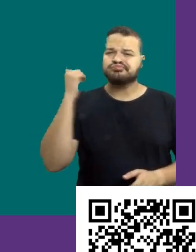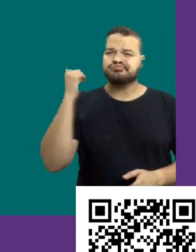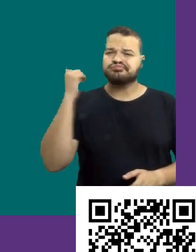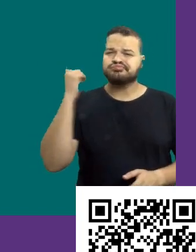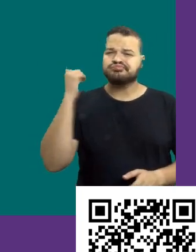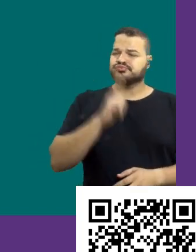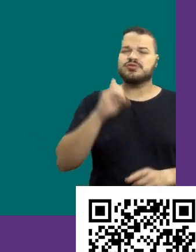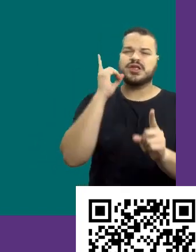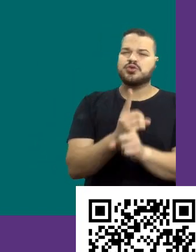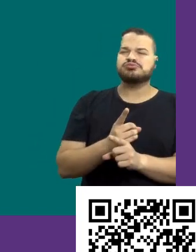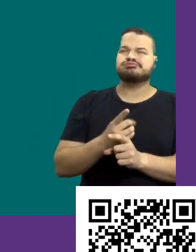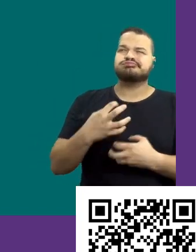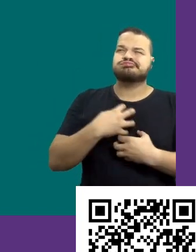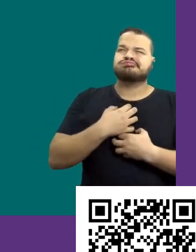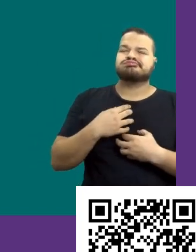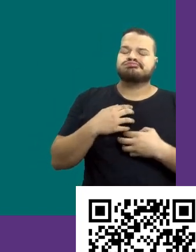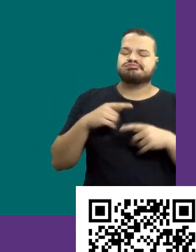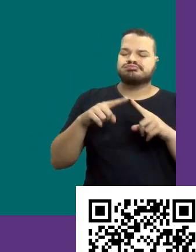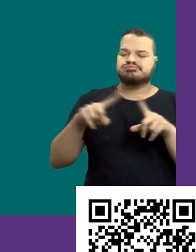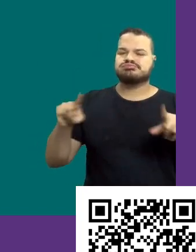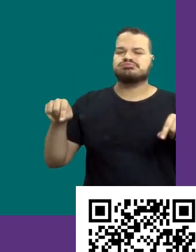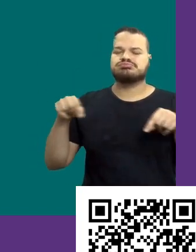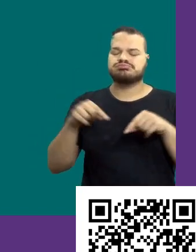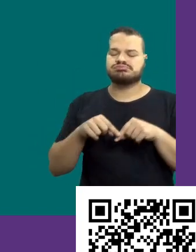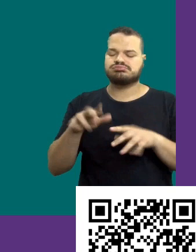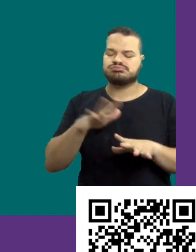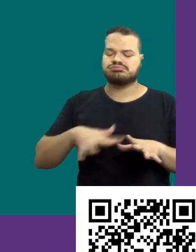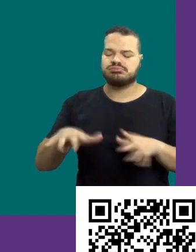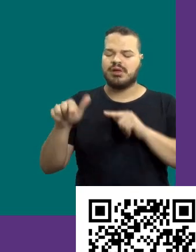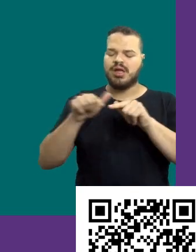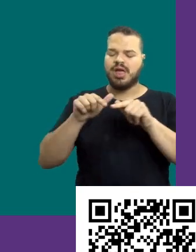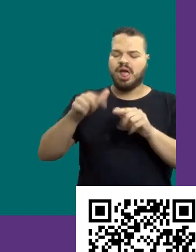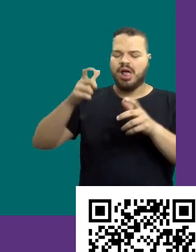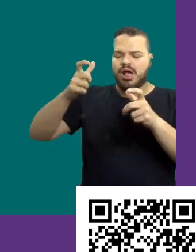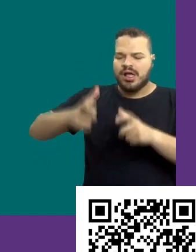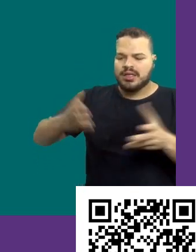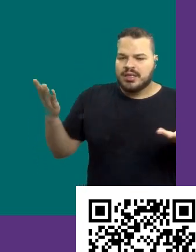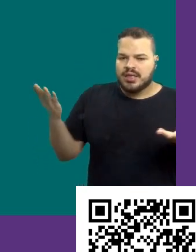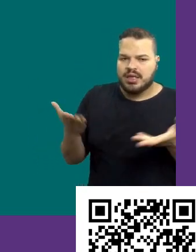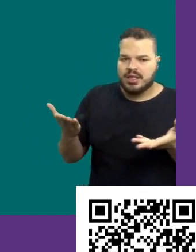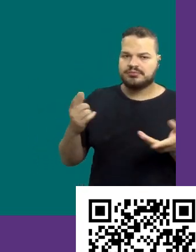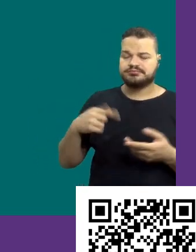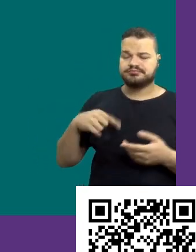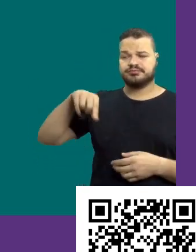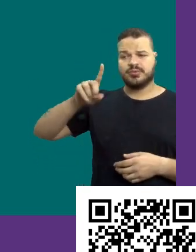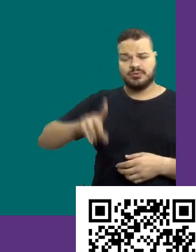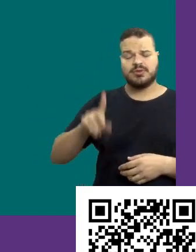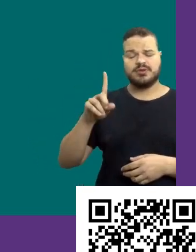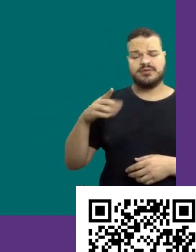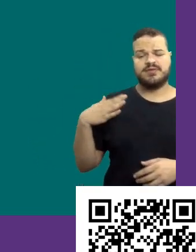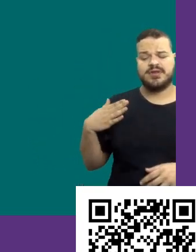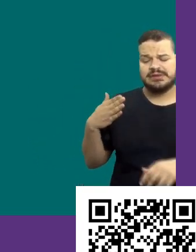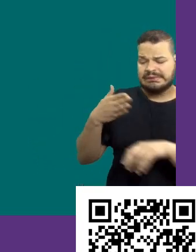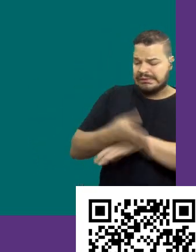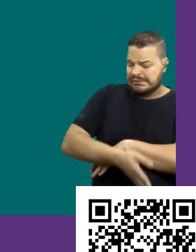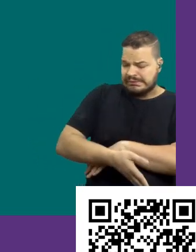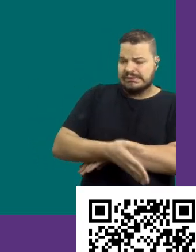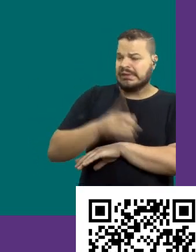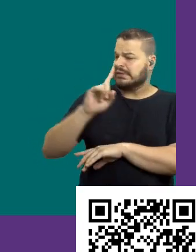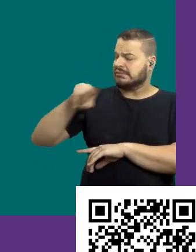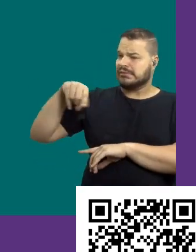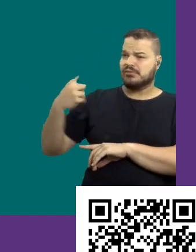sentido para estar naquela vaga, daquela empresa, naquele momento, você vai entrar e vai sair.